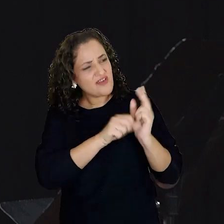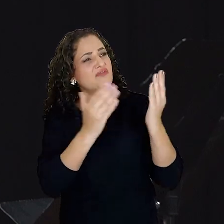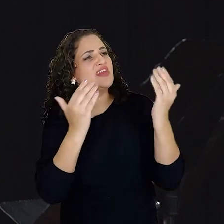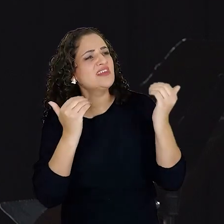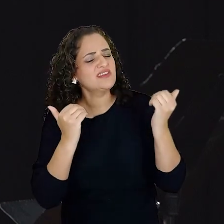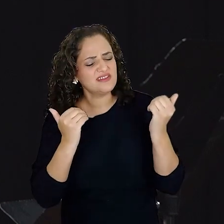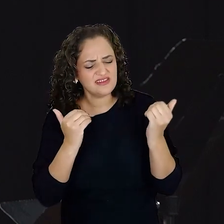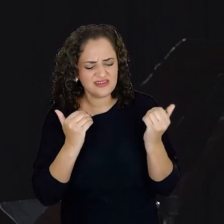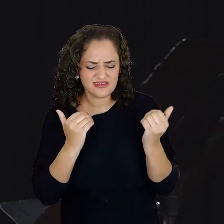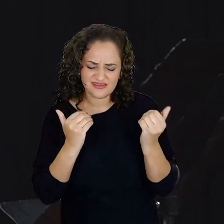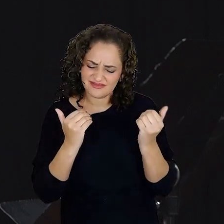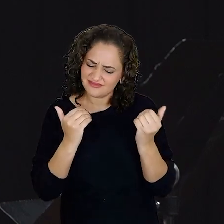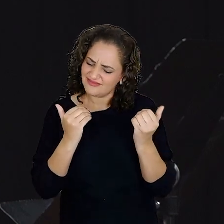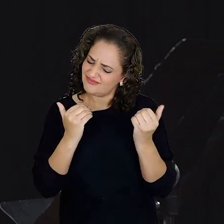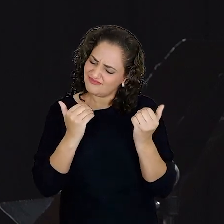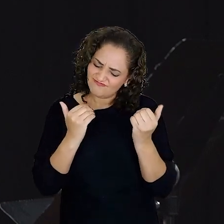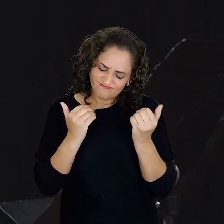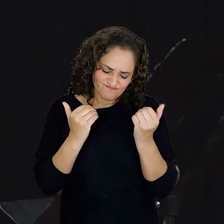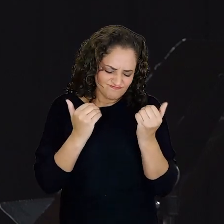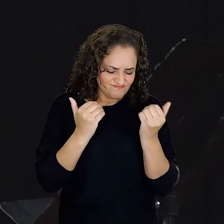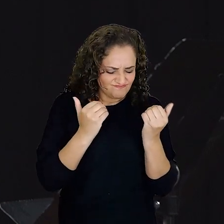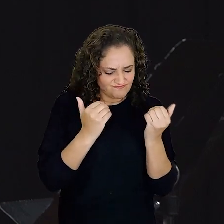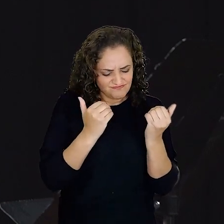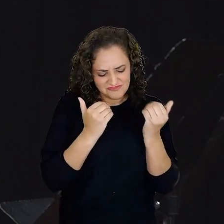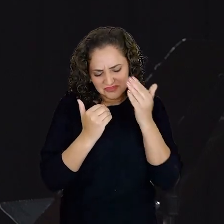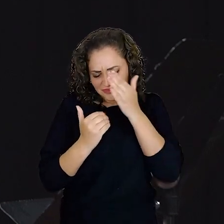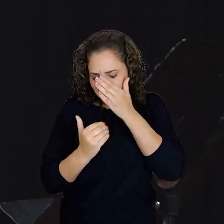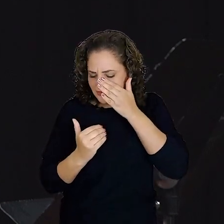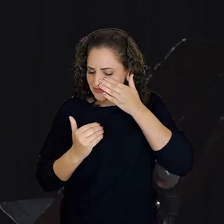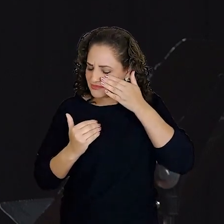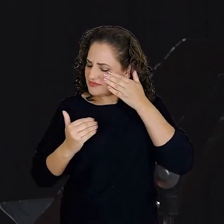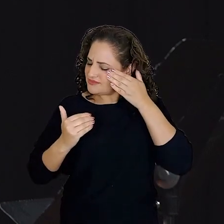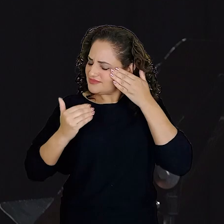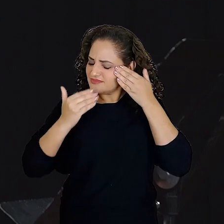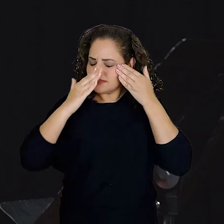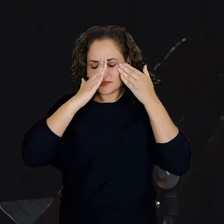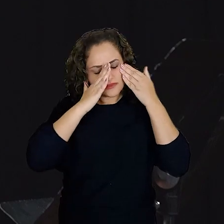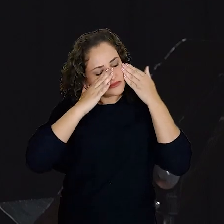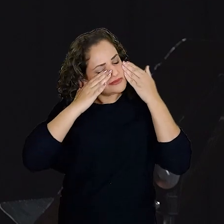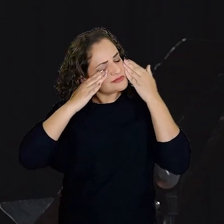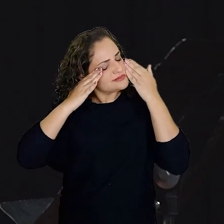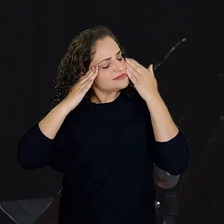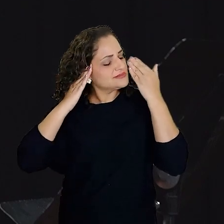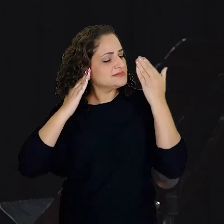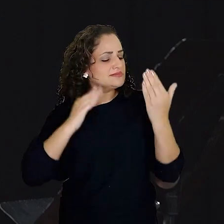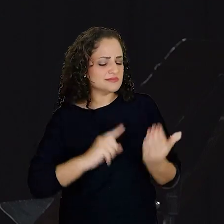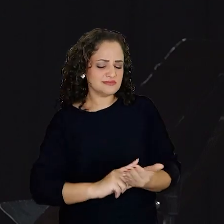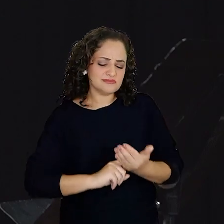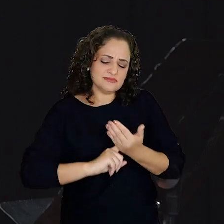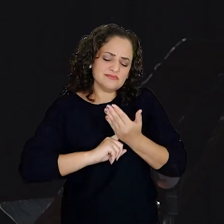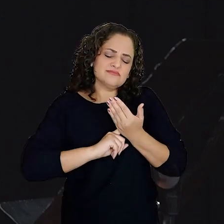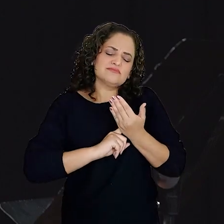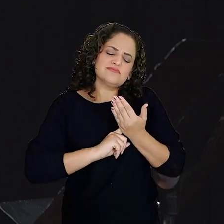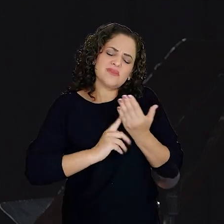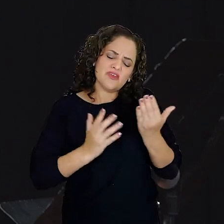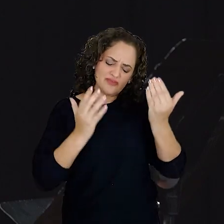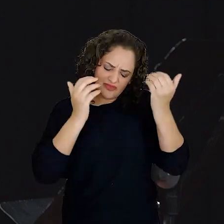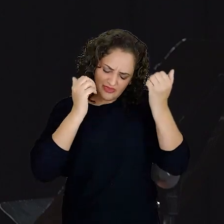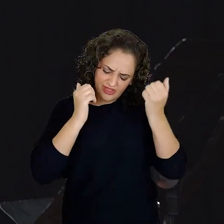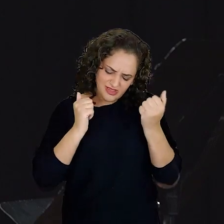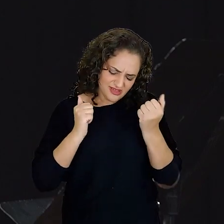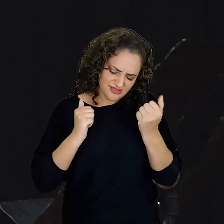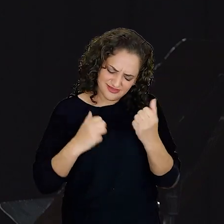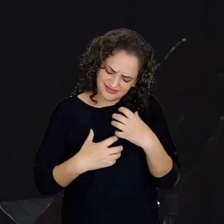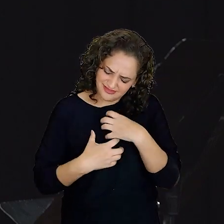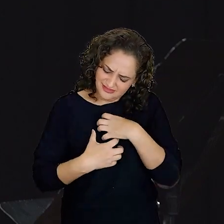vem tirar dos olhos meus o pranto. Ai,